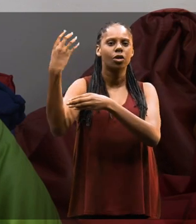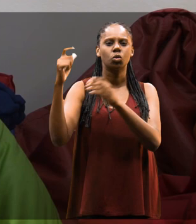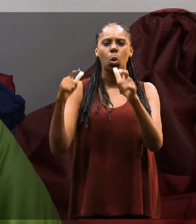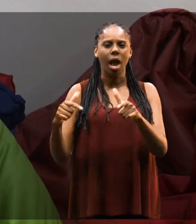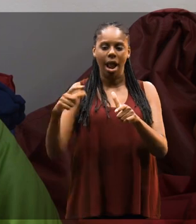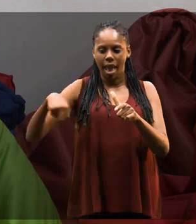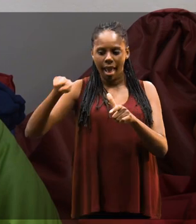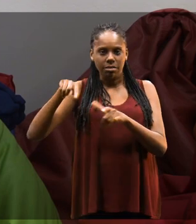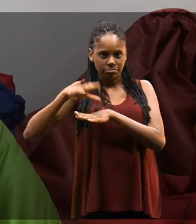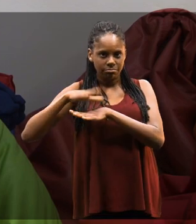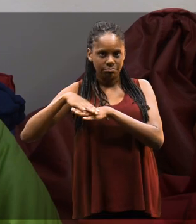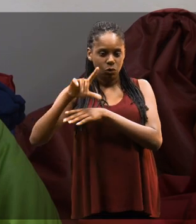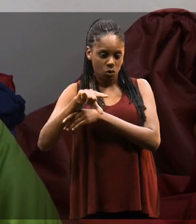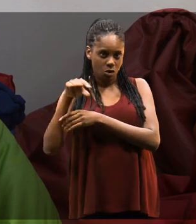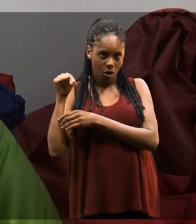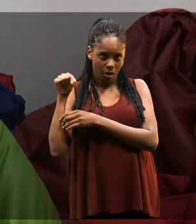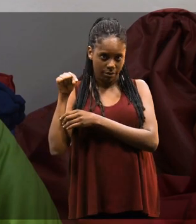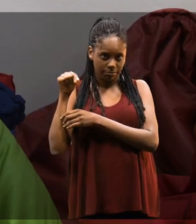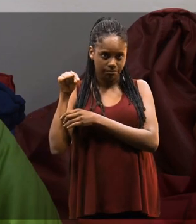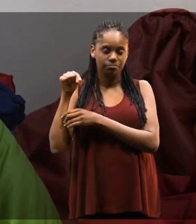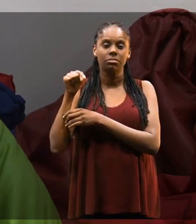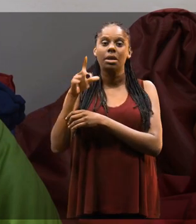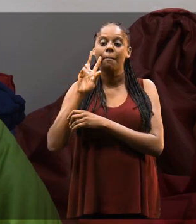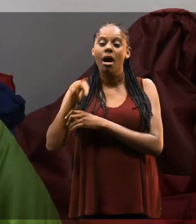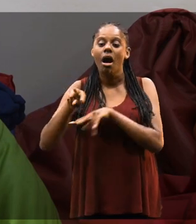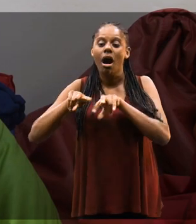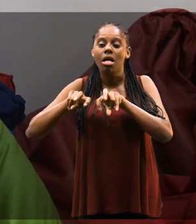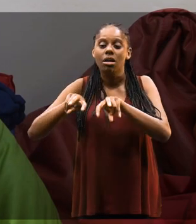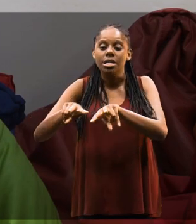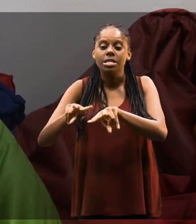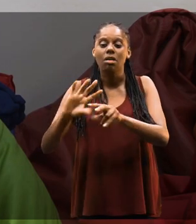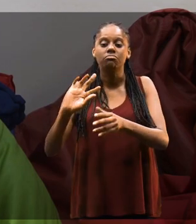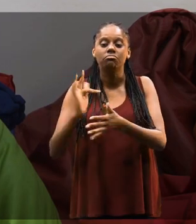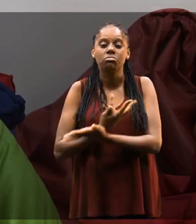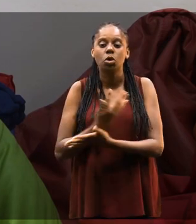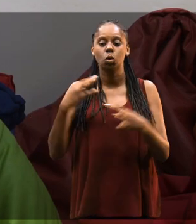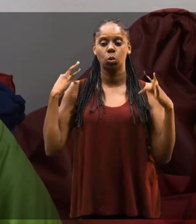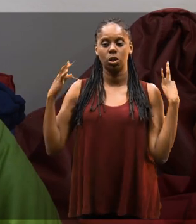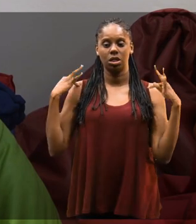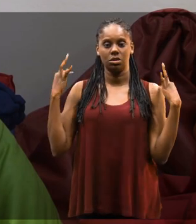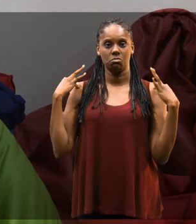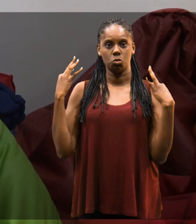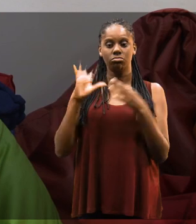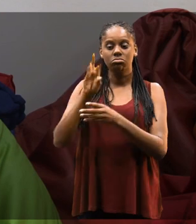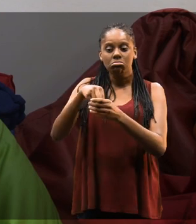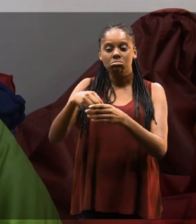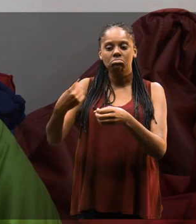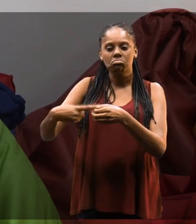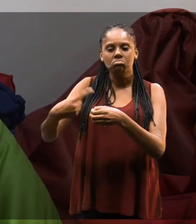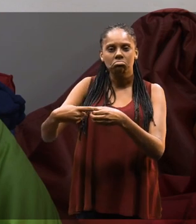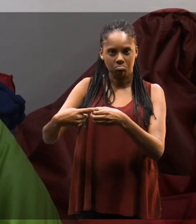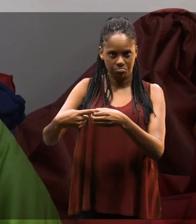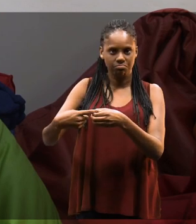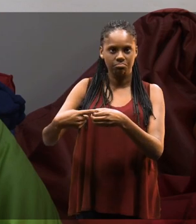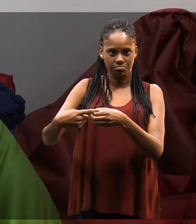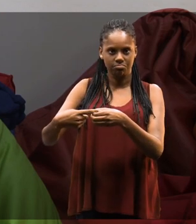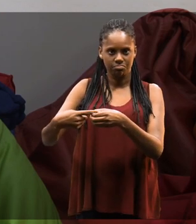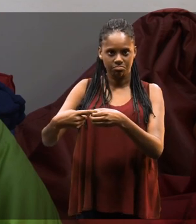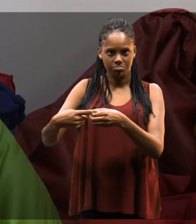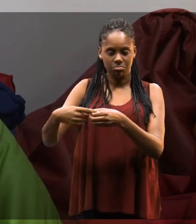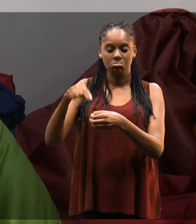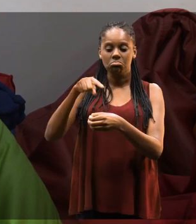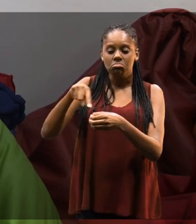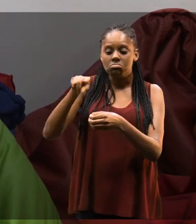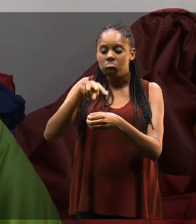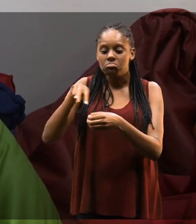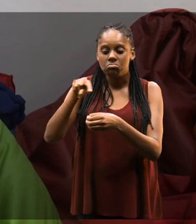para algum lugar escolhido pelos alunos, juntos com os professores, para a gente analisar o fenômeno turístico dentro do local onde